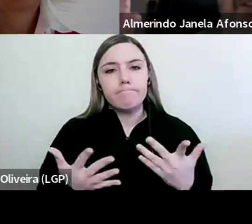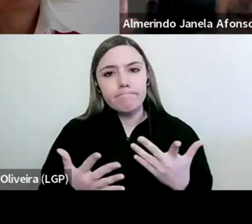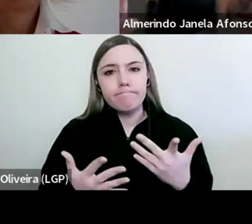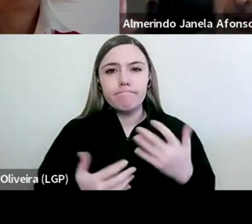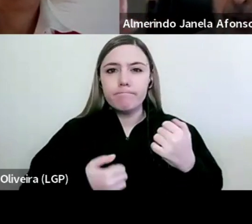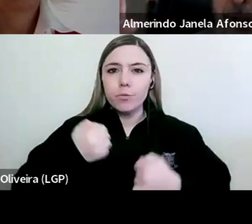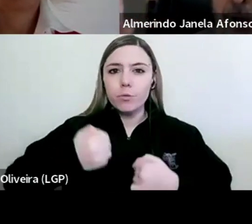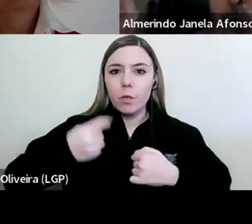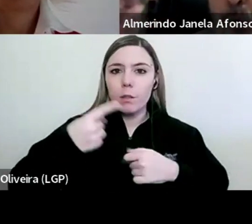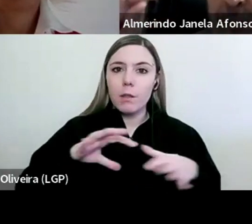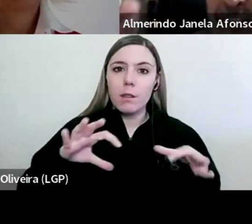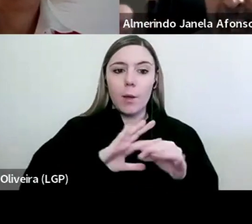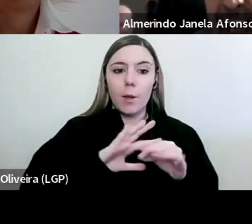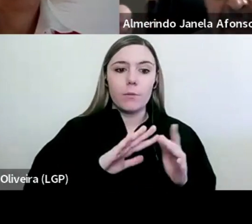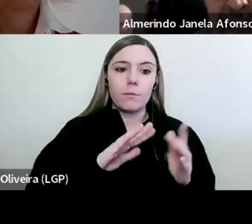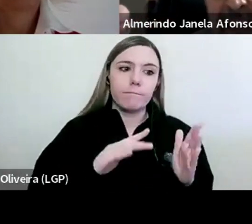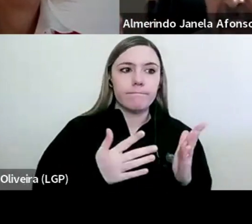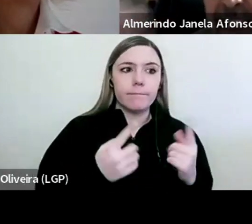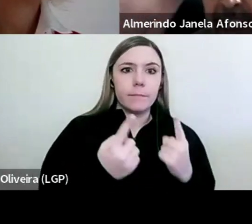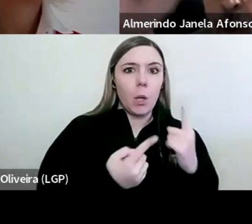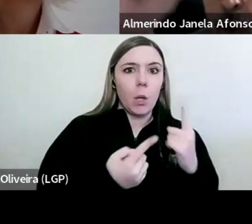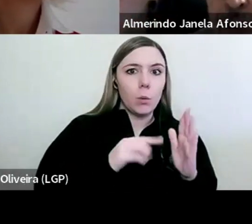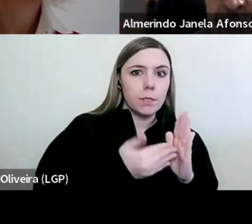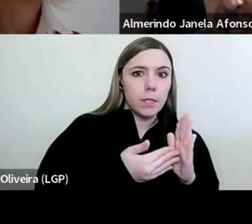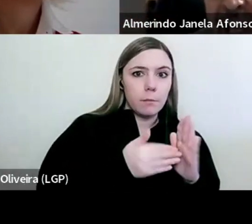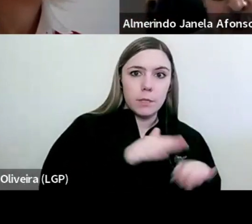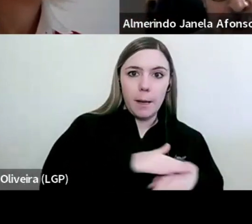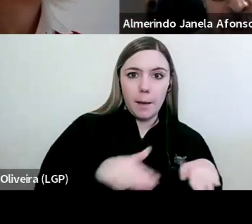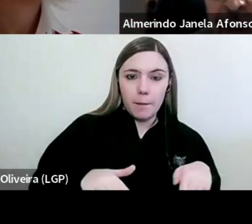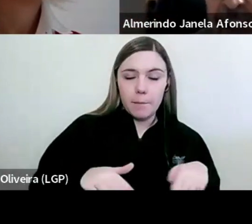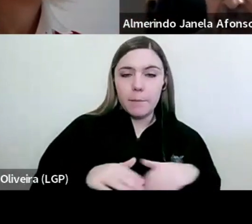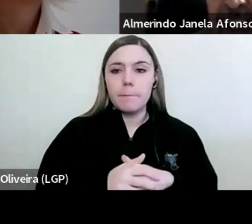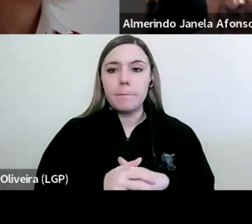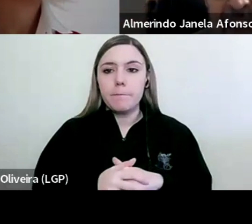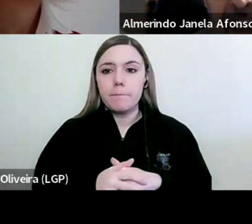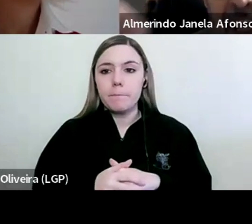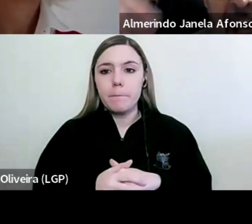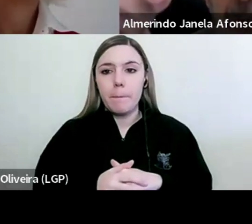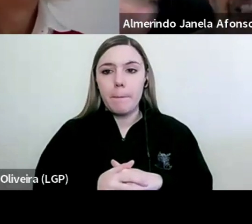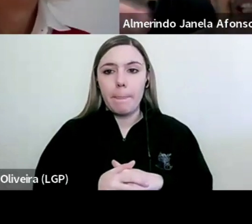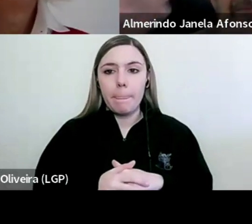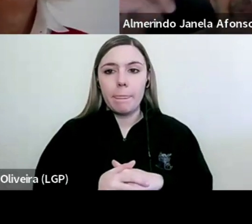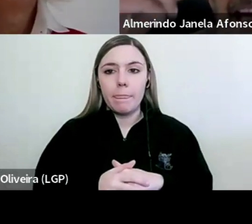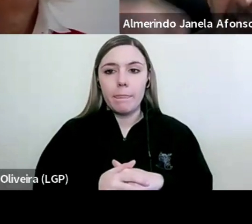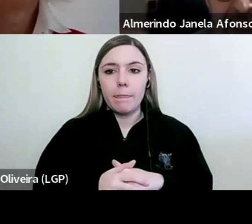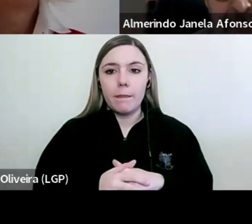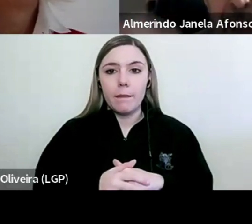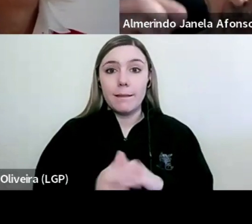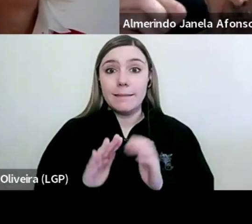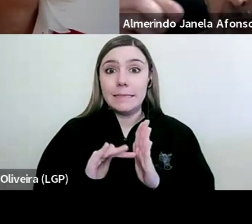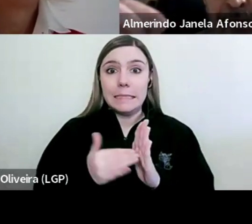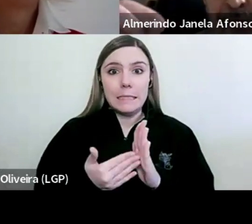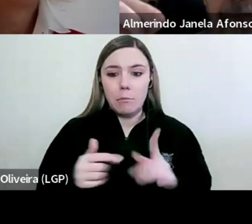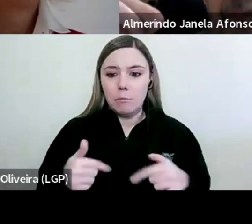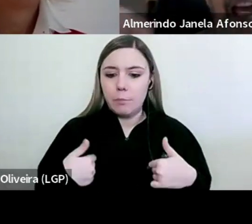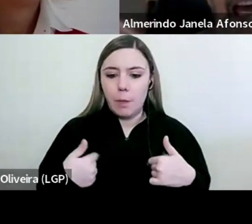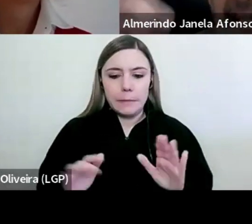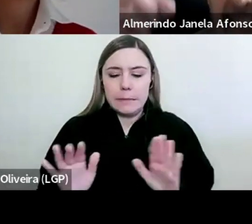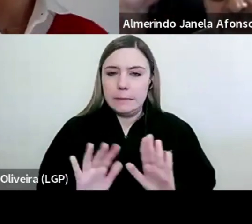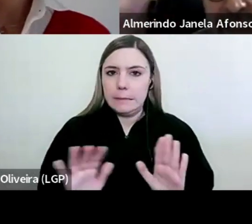provas, o ataque inconsiderado, estou a citar, ao exame em si mesmo,